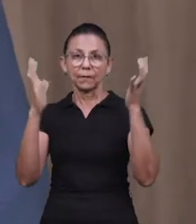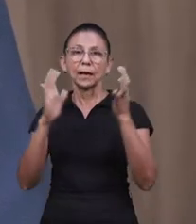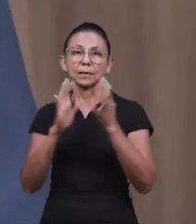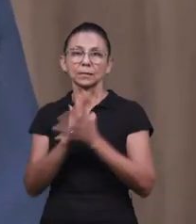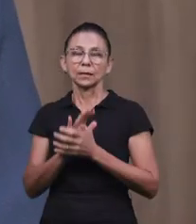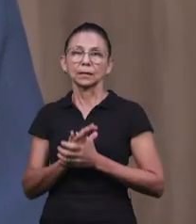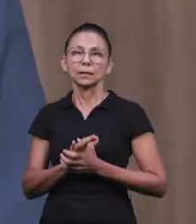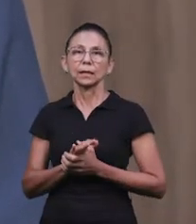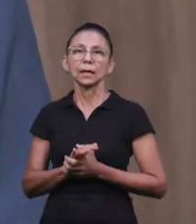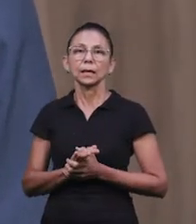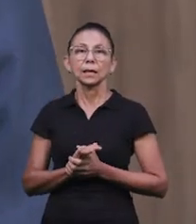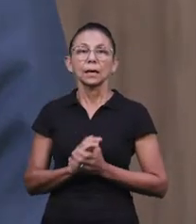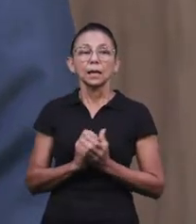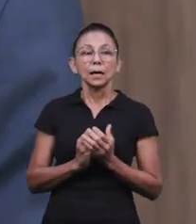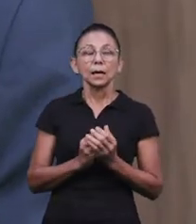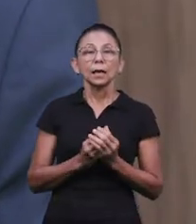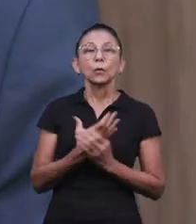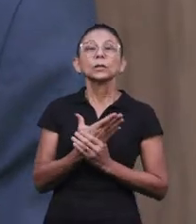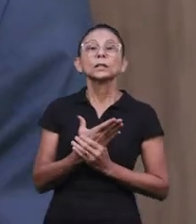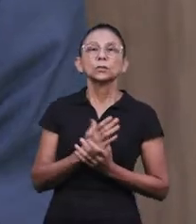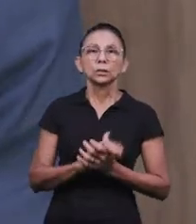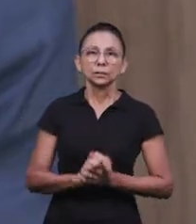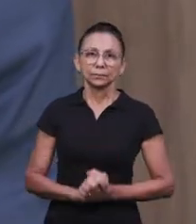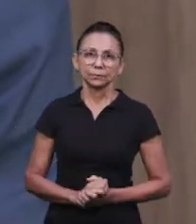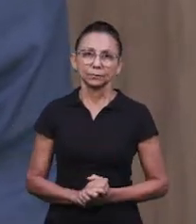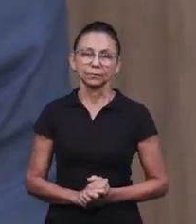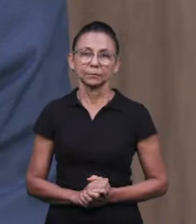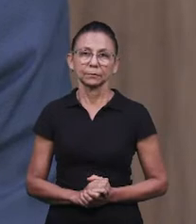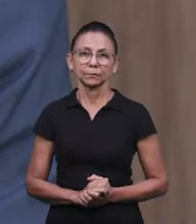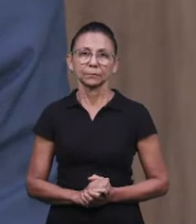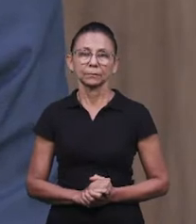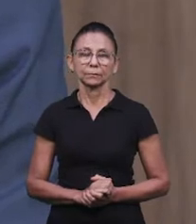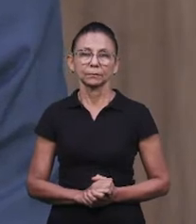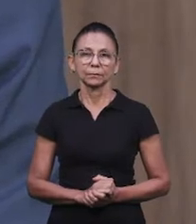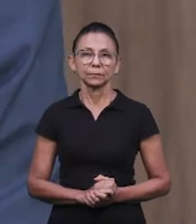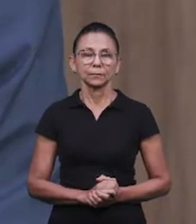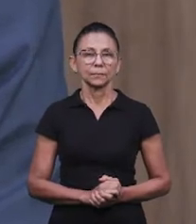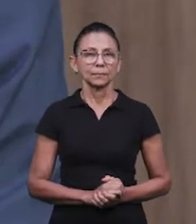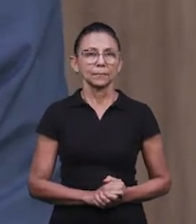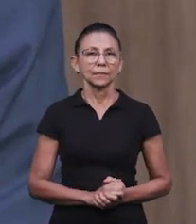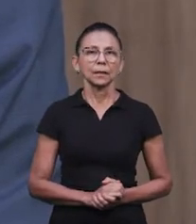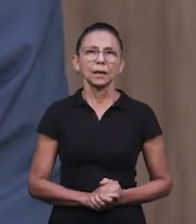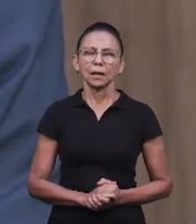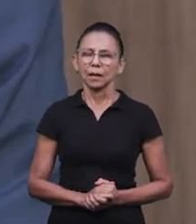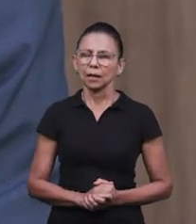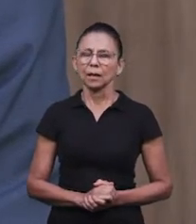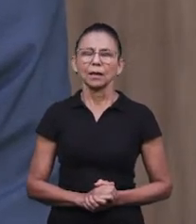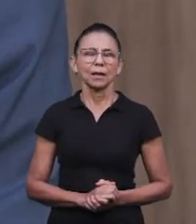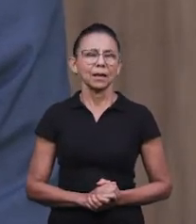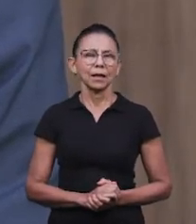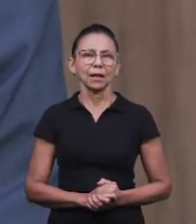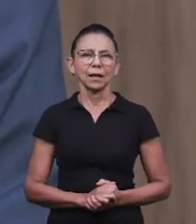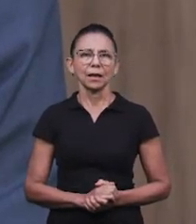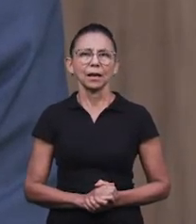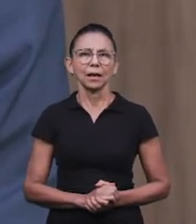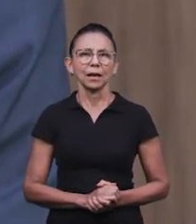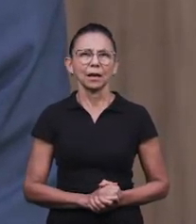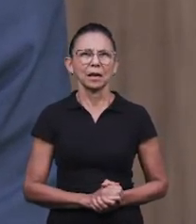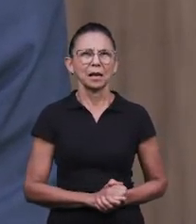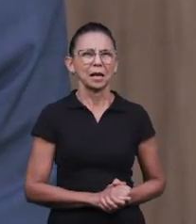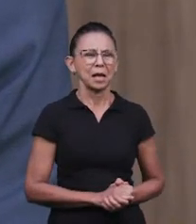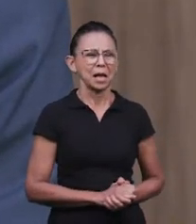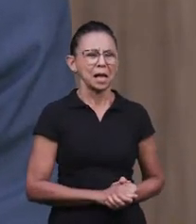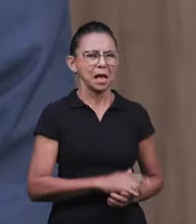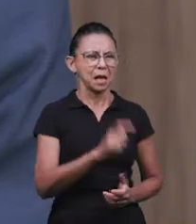festa, você vai ver até as origens dela, está ligada a quê? A feitiçaria, é bom saber, feitiçaria,